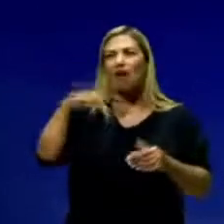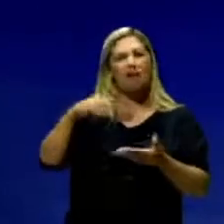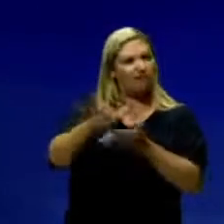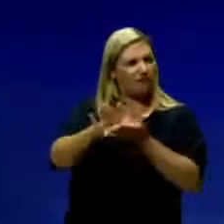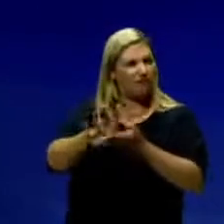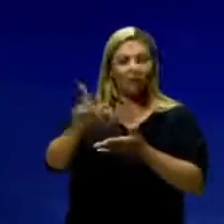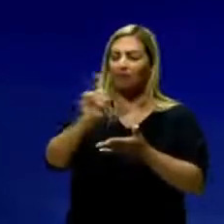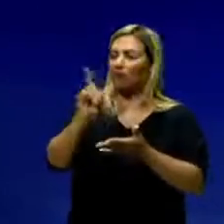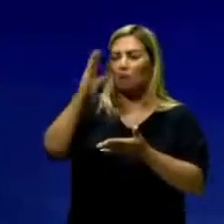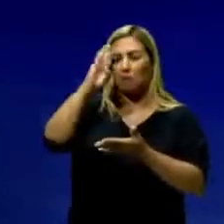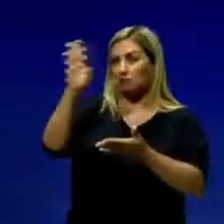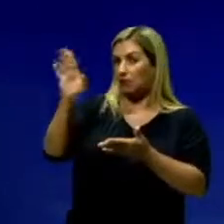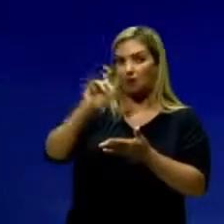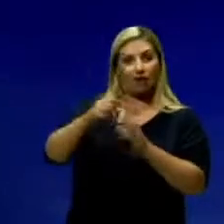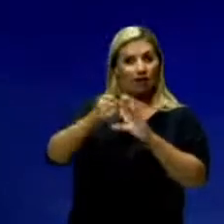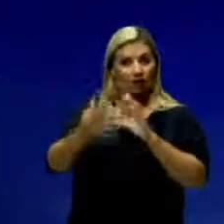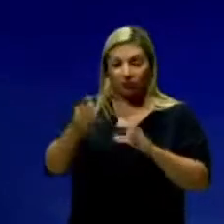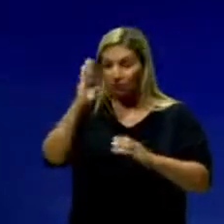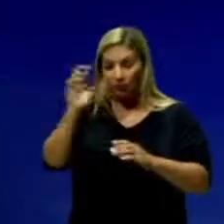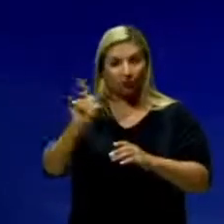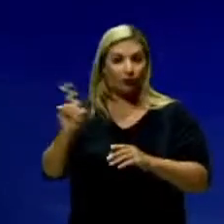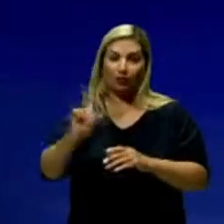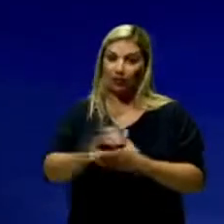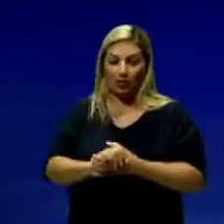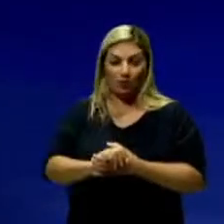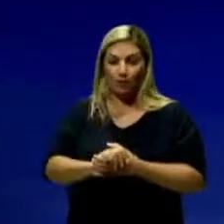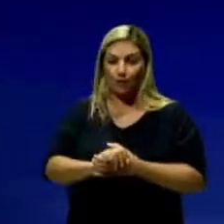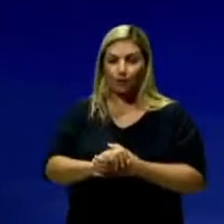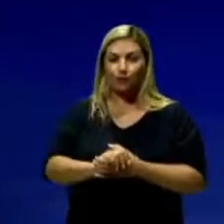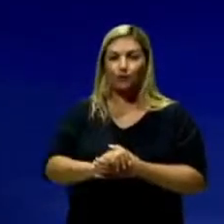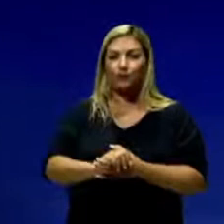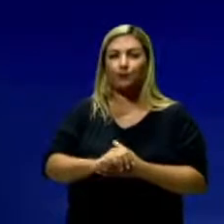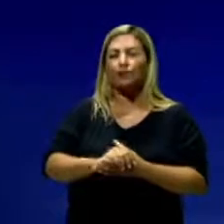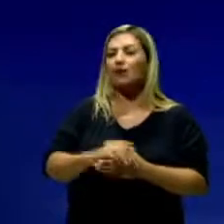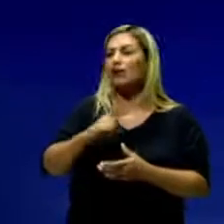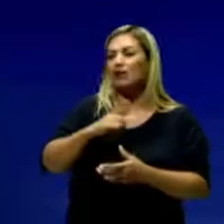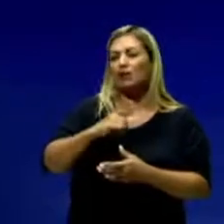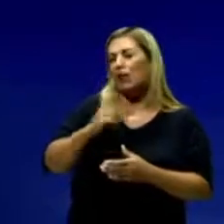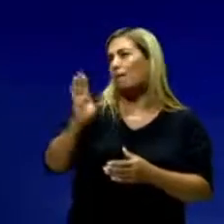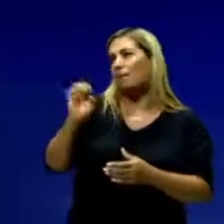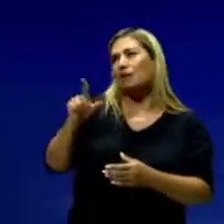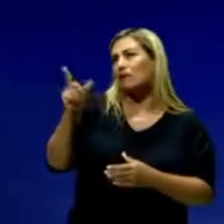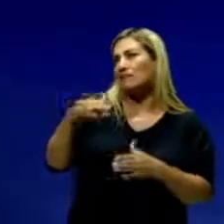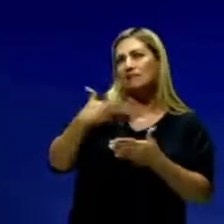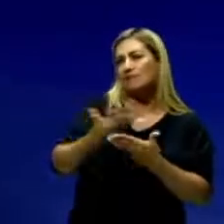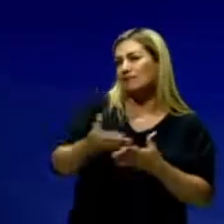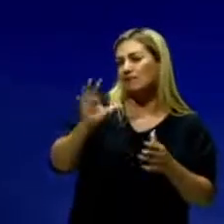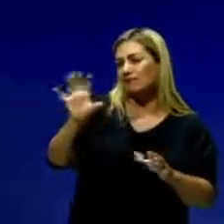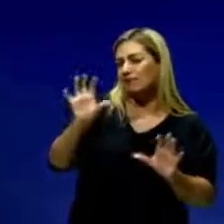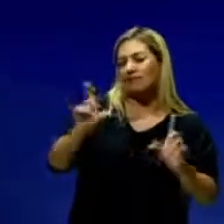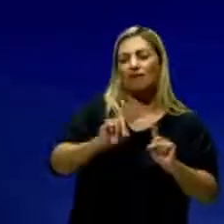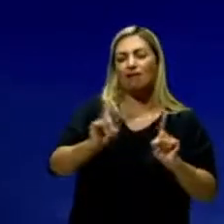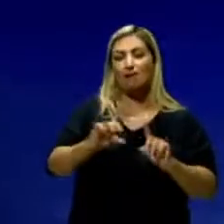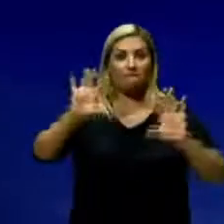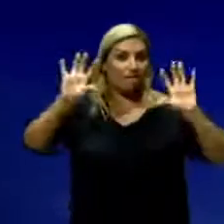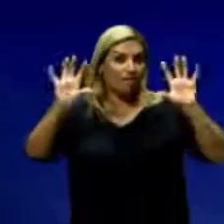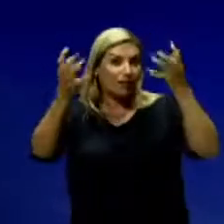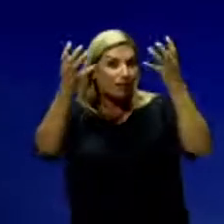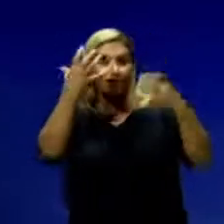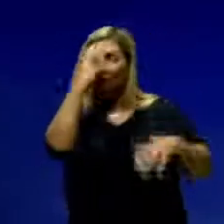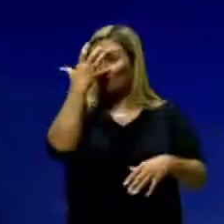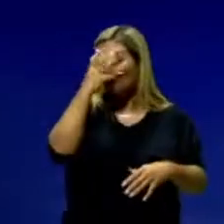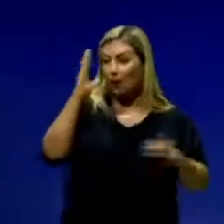samba que é a principal característica do Brasil, não é bem assim. A festa folclórica